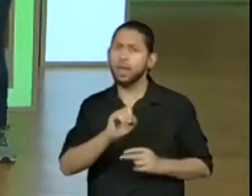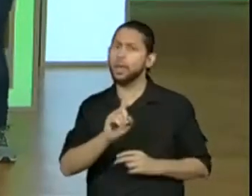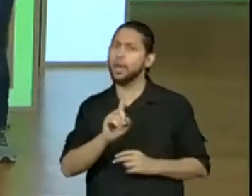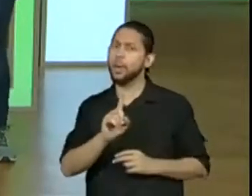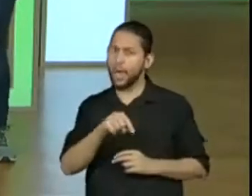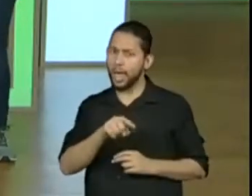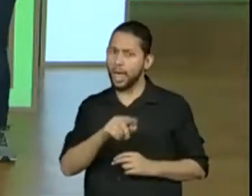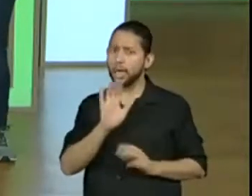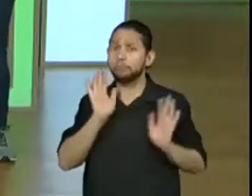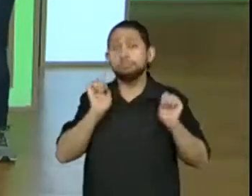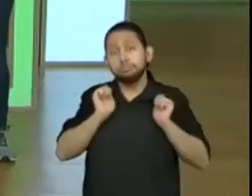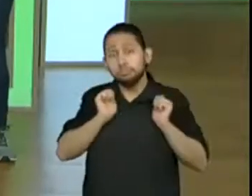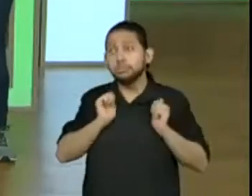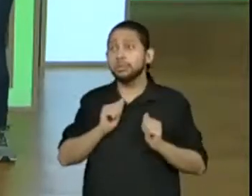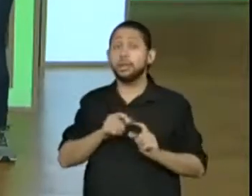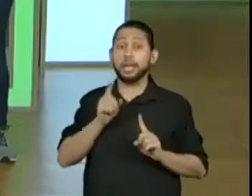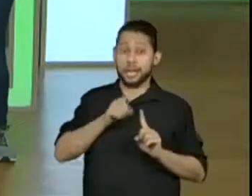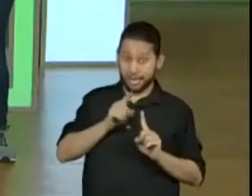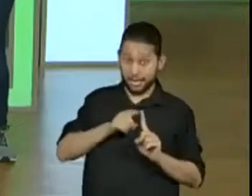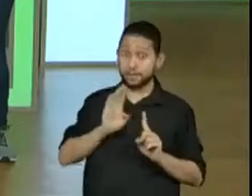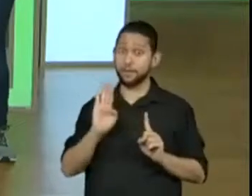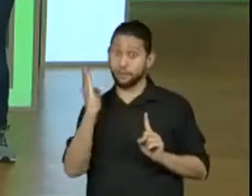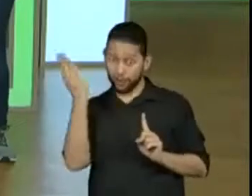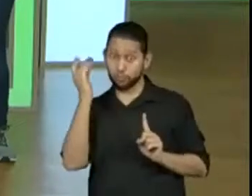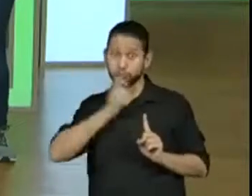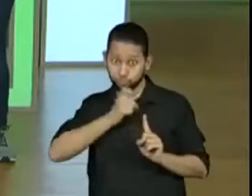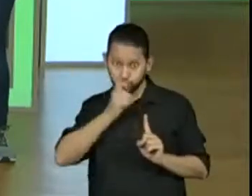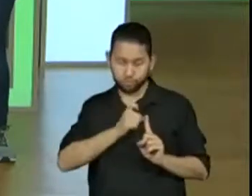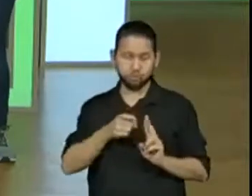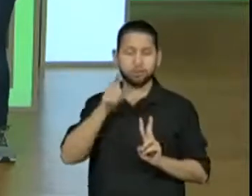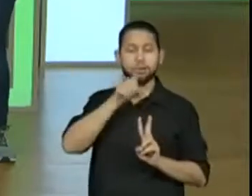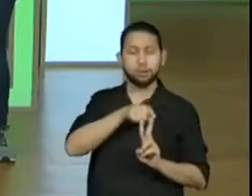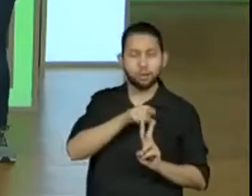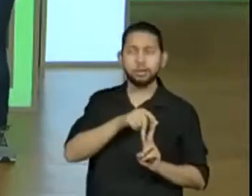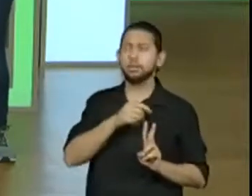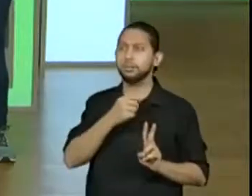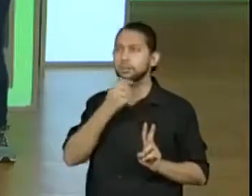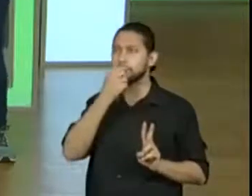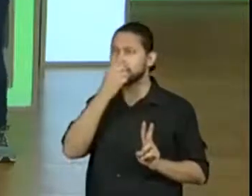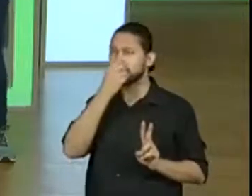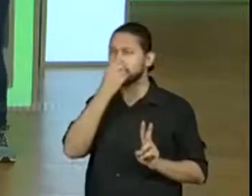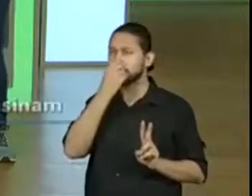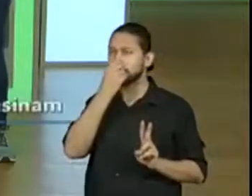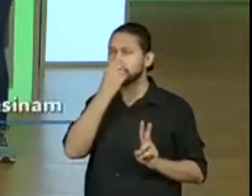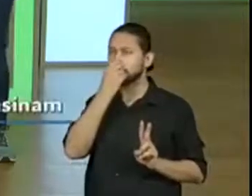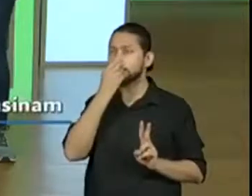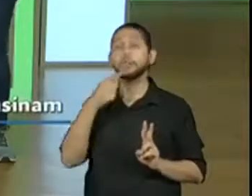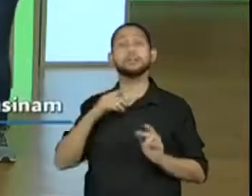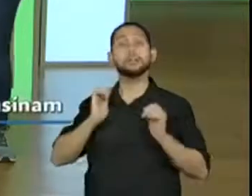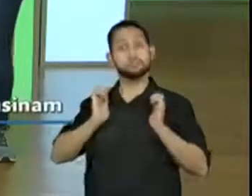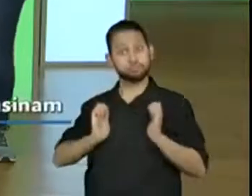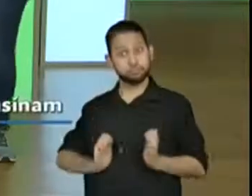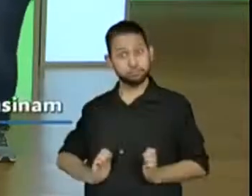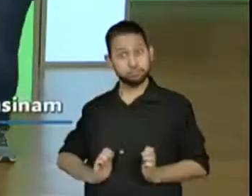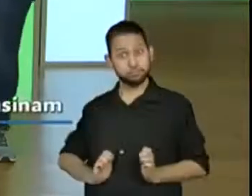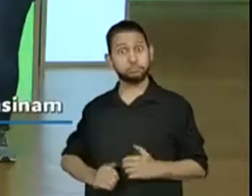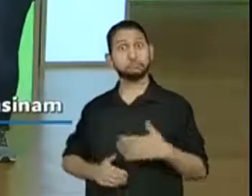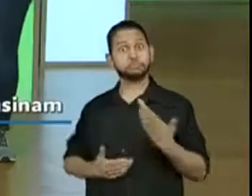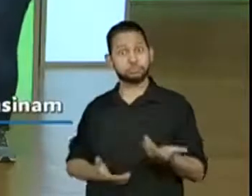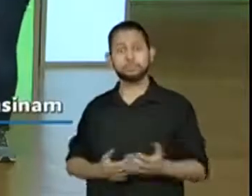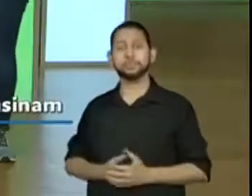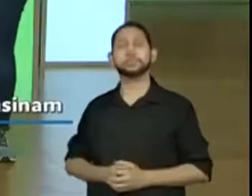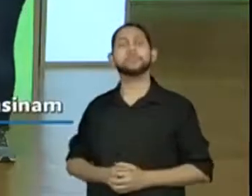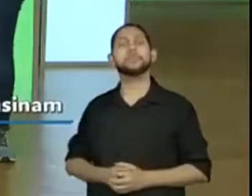O primeiro era falso, disse a Gabriele. E o segundo homem era honesto. E se a gente fosse dar